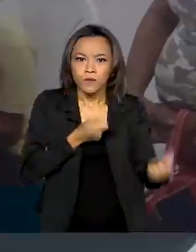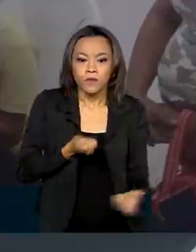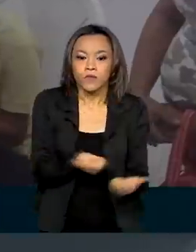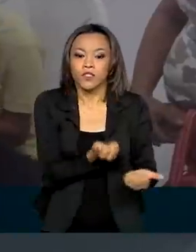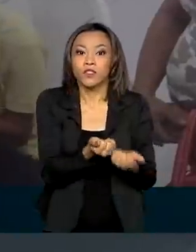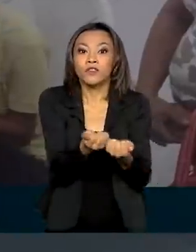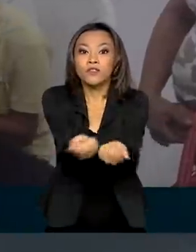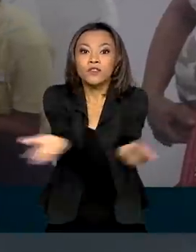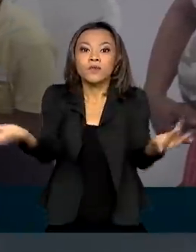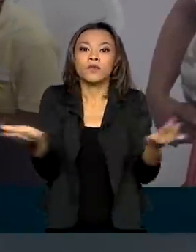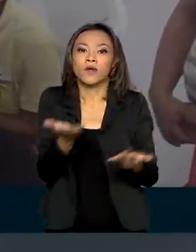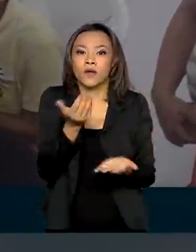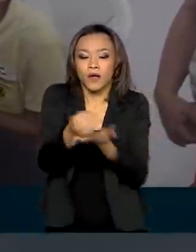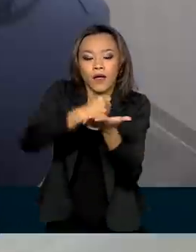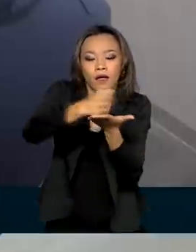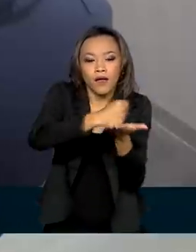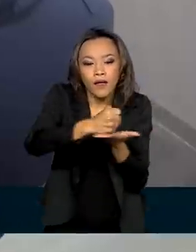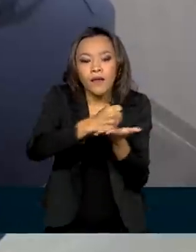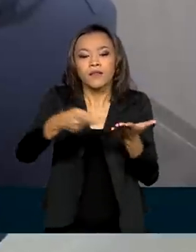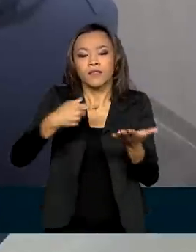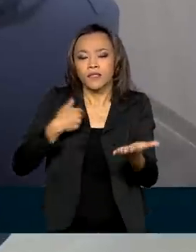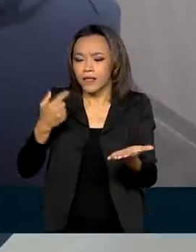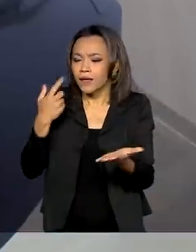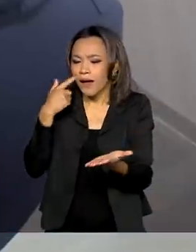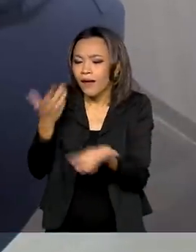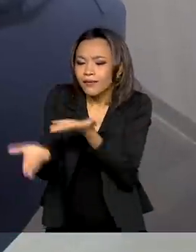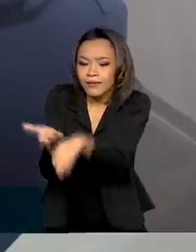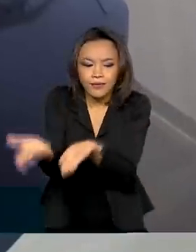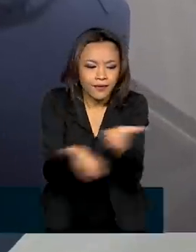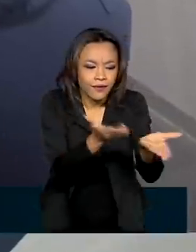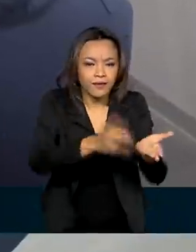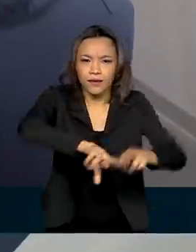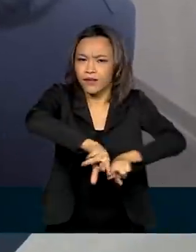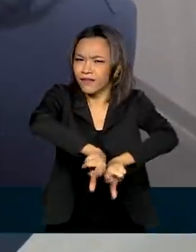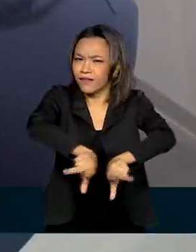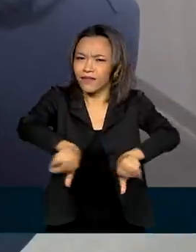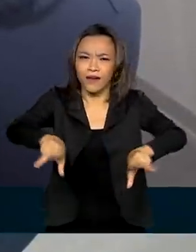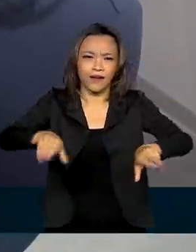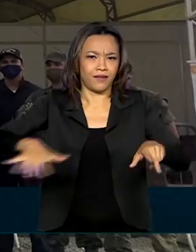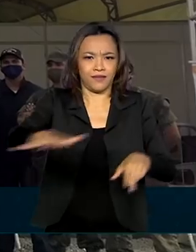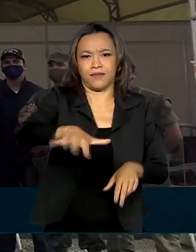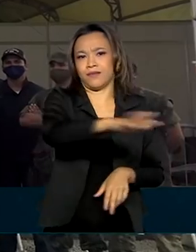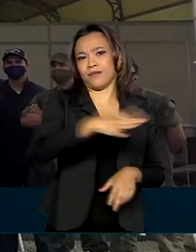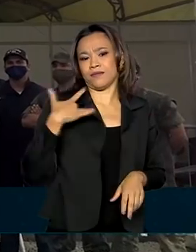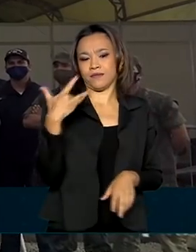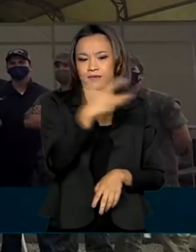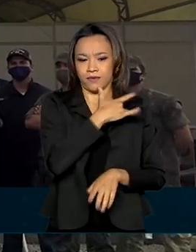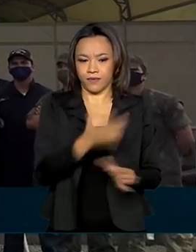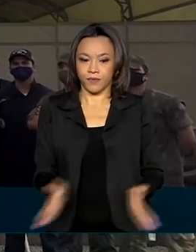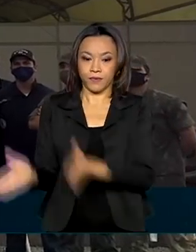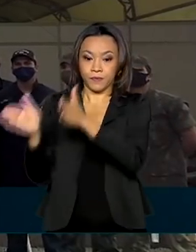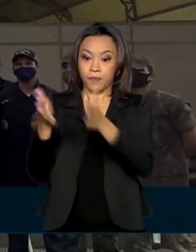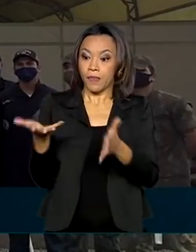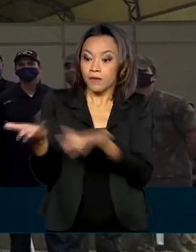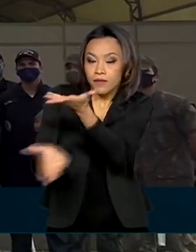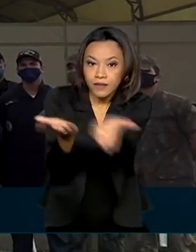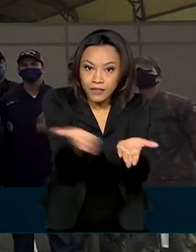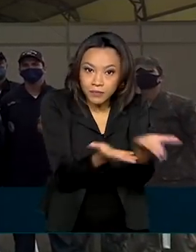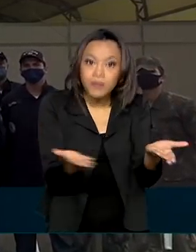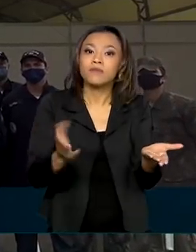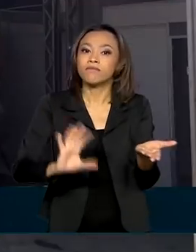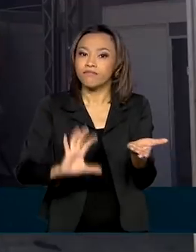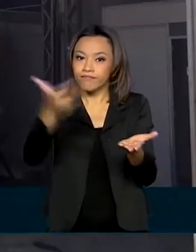remédios e atendem a população do Estado em diversas especialidades. Os atendimentos estão